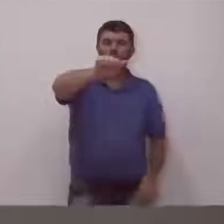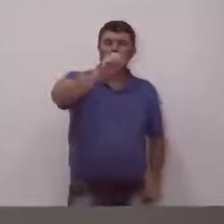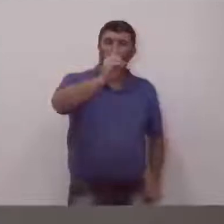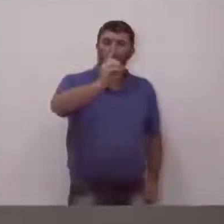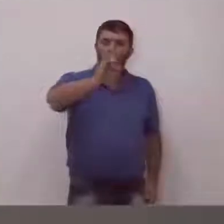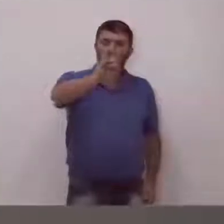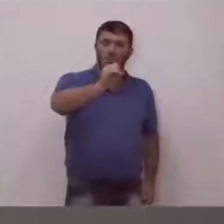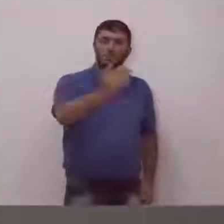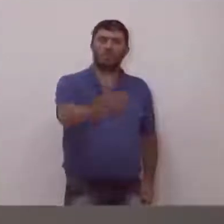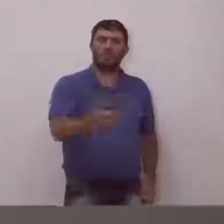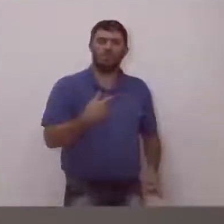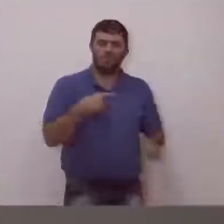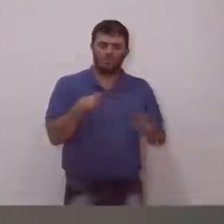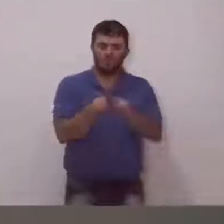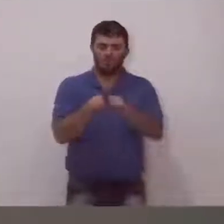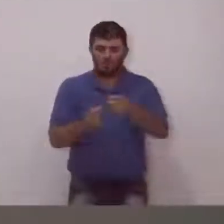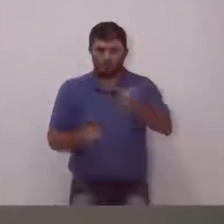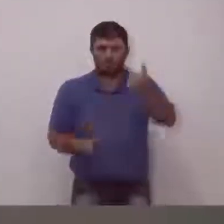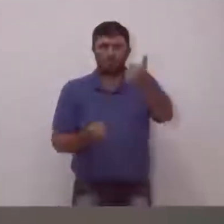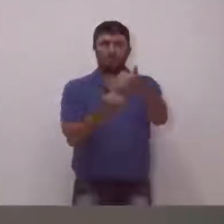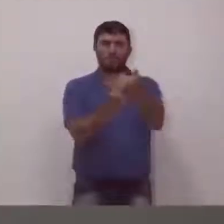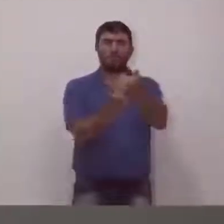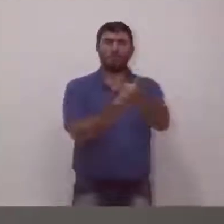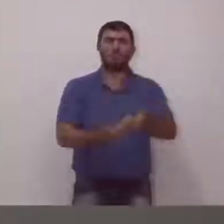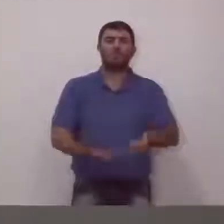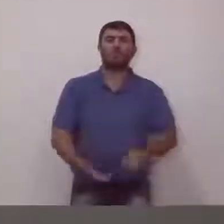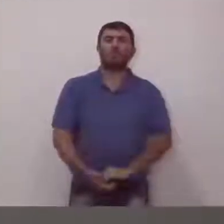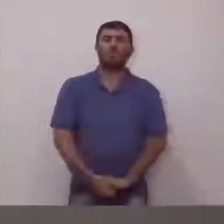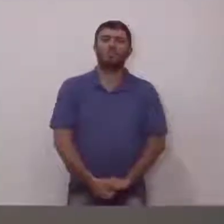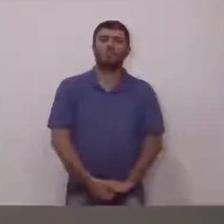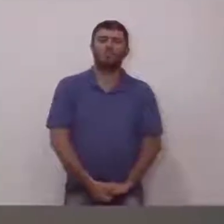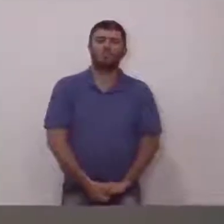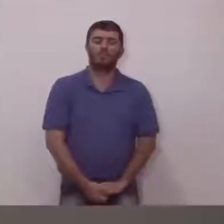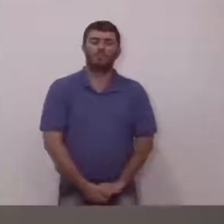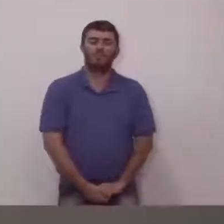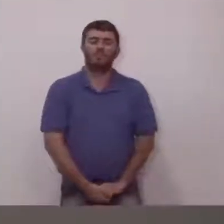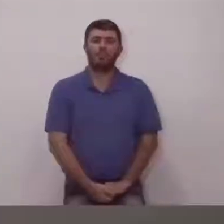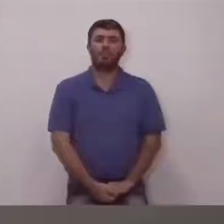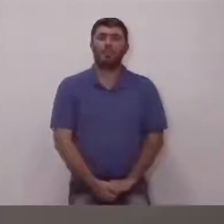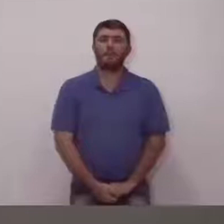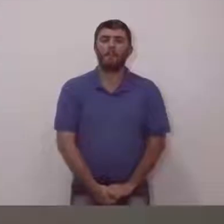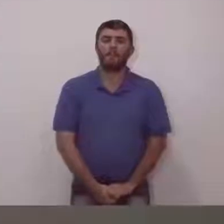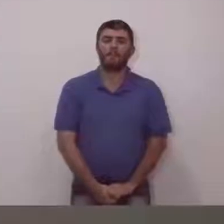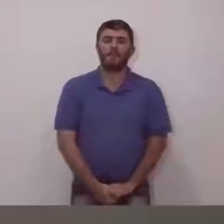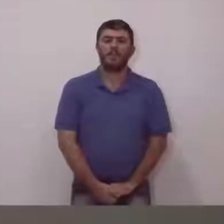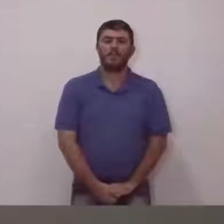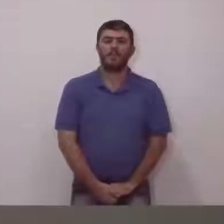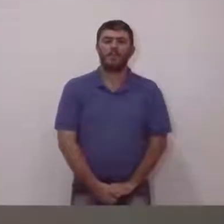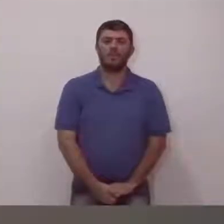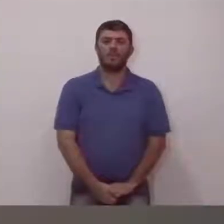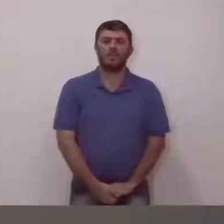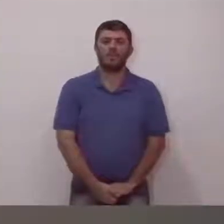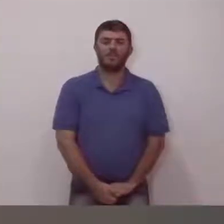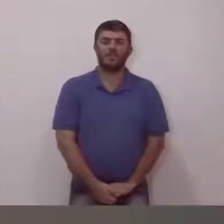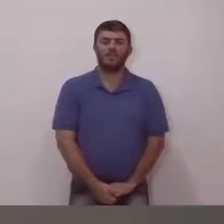ali, e comungam com a mesma ideia deles. Falando em algumas indicações,